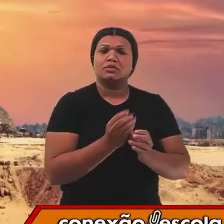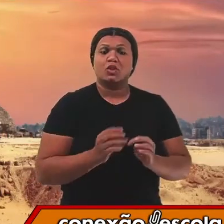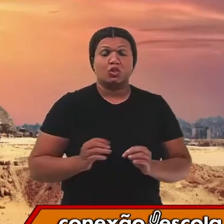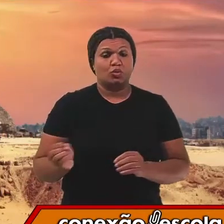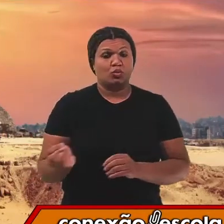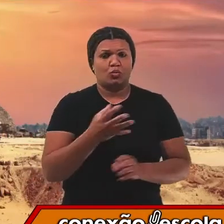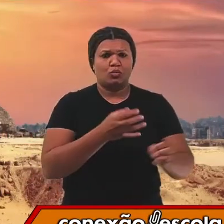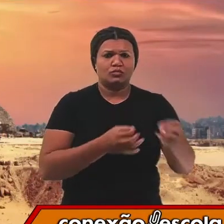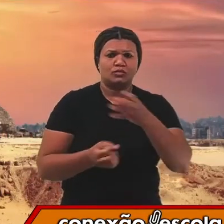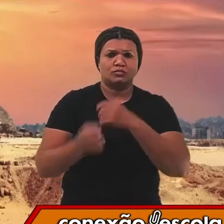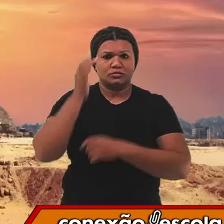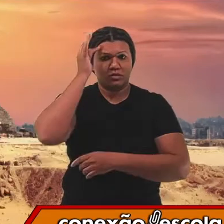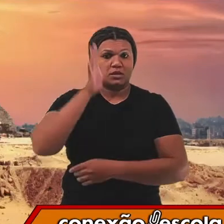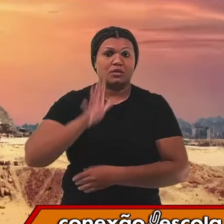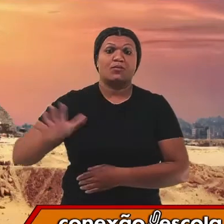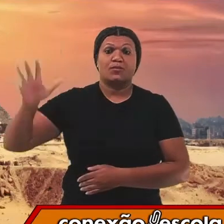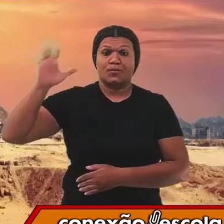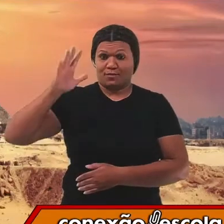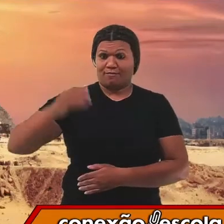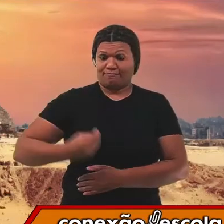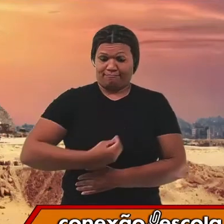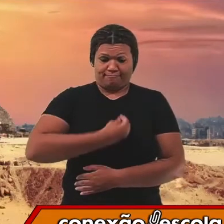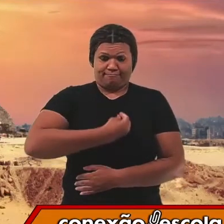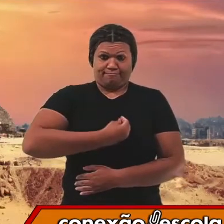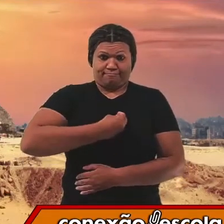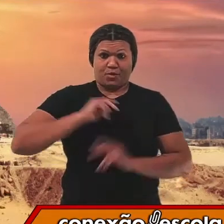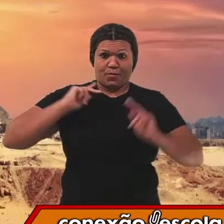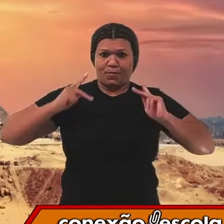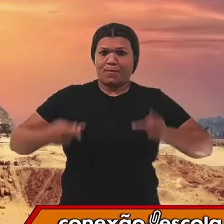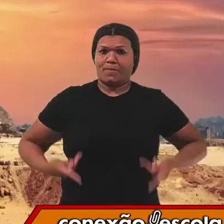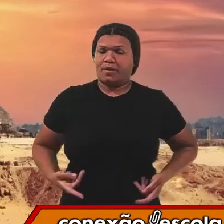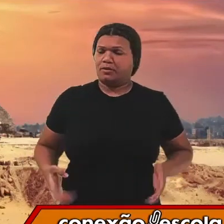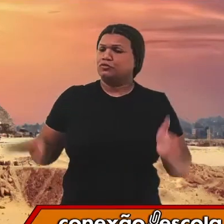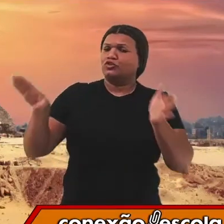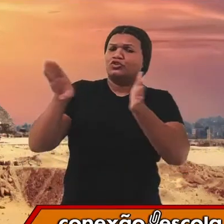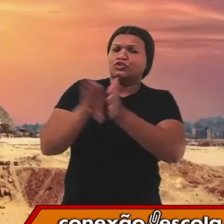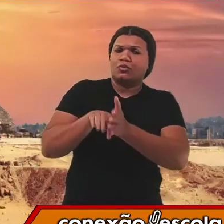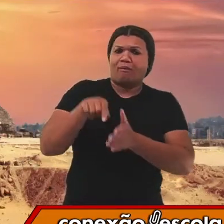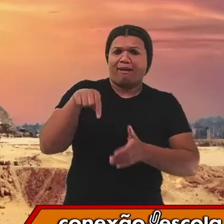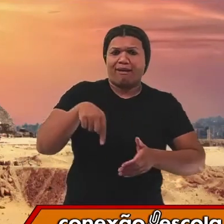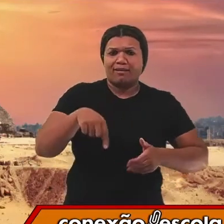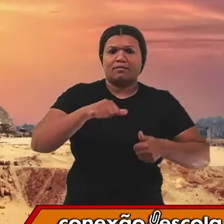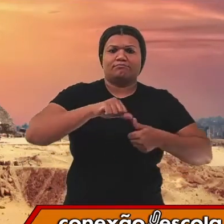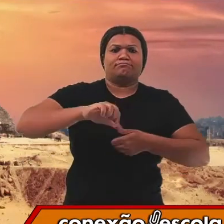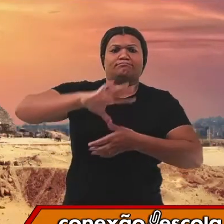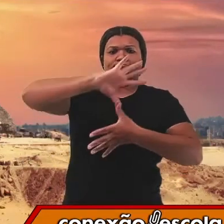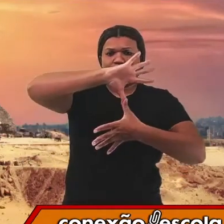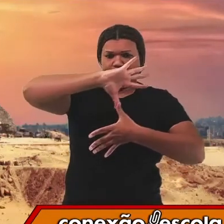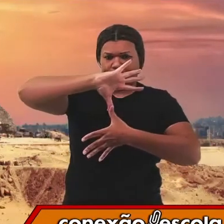sobre a presença dos primeiros seres humanos e sua chegada aqui nas Américas.